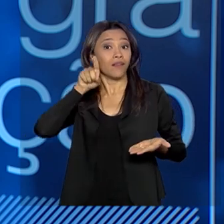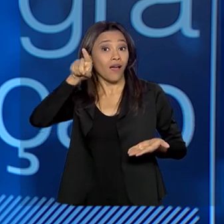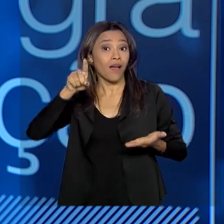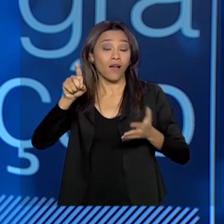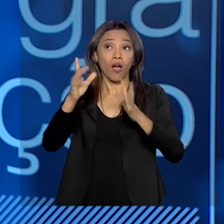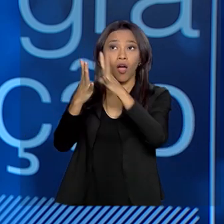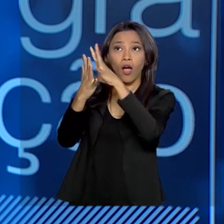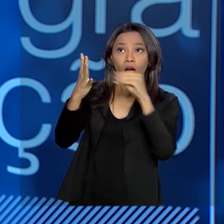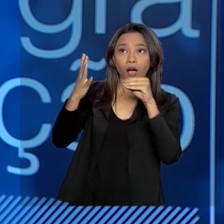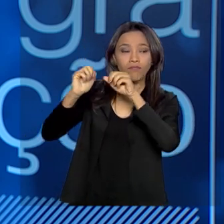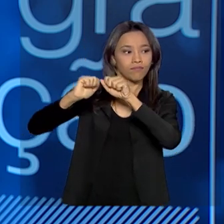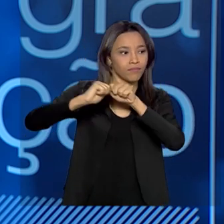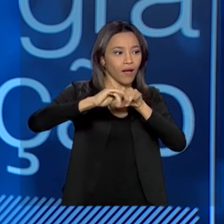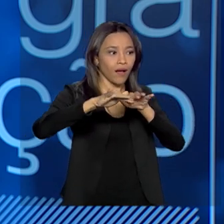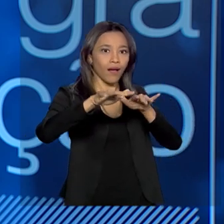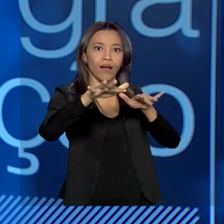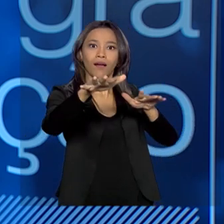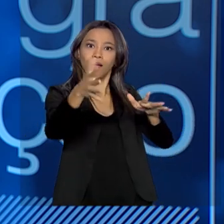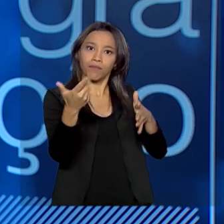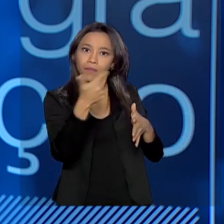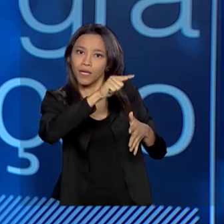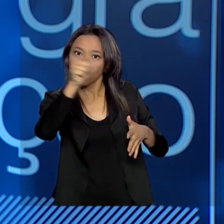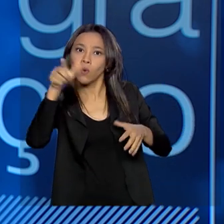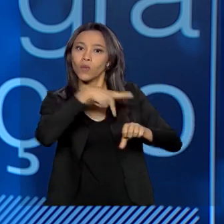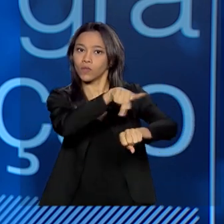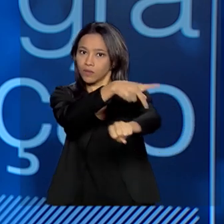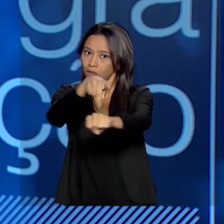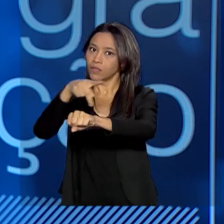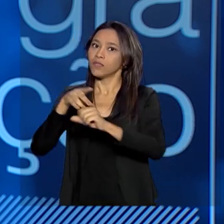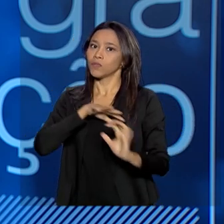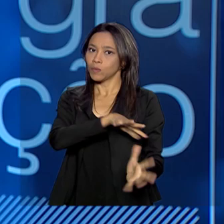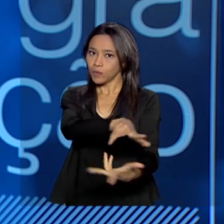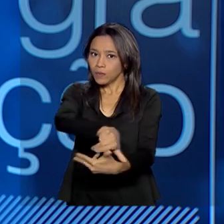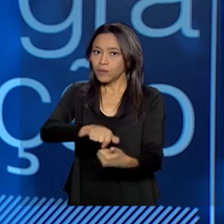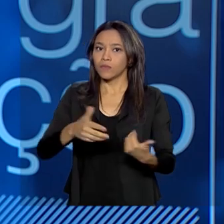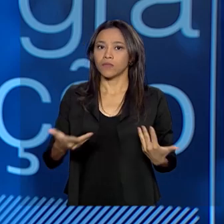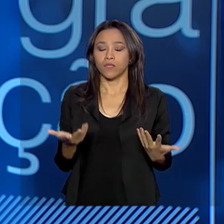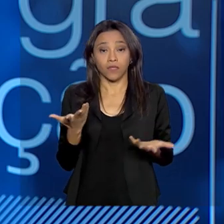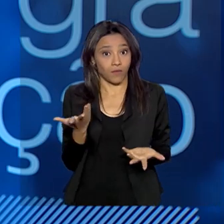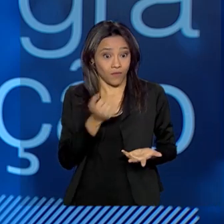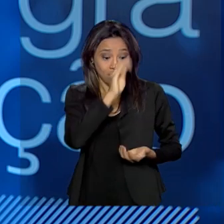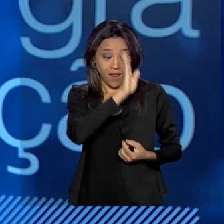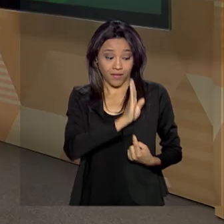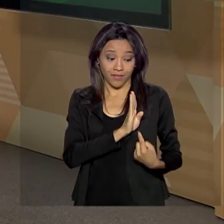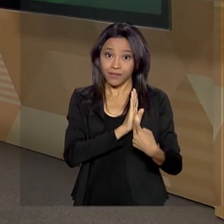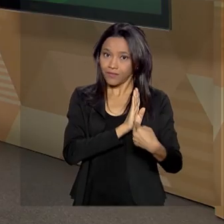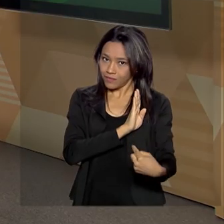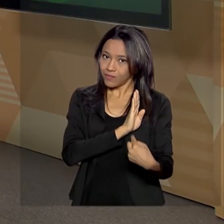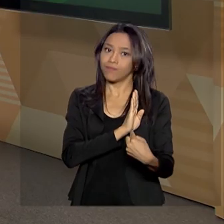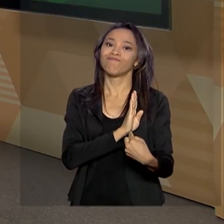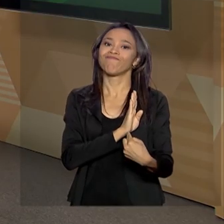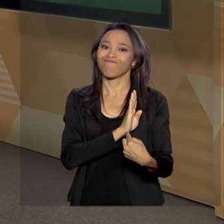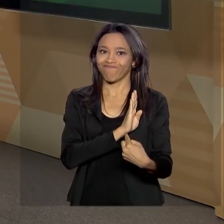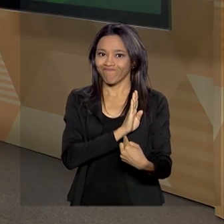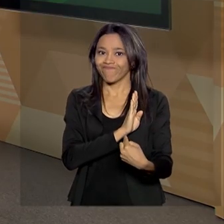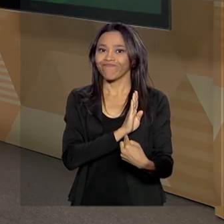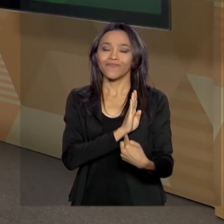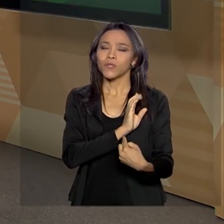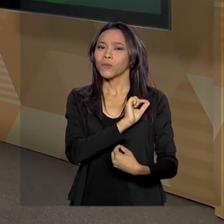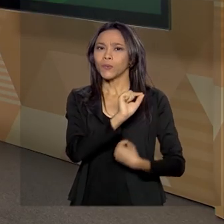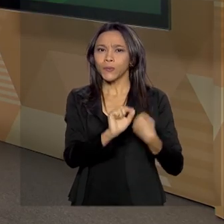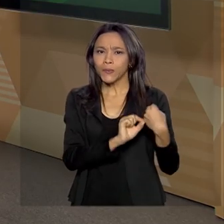para situações contingenciais em outras partes do mundo. Ou seja, é o Brasil produzindo a maior